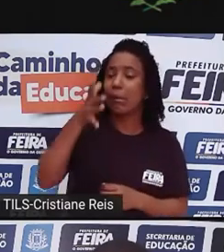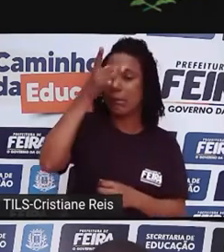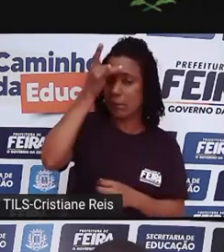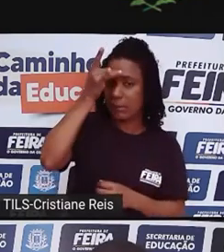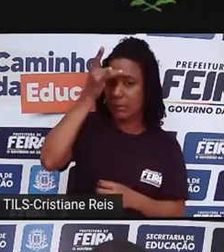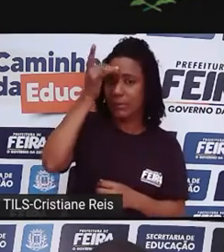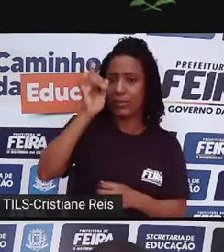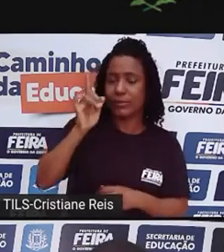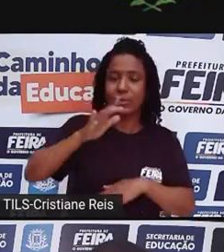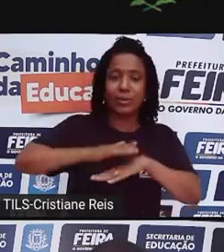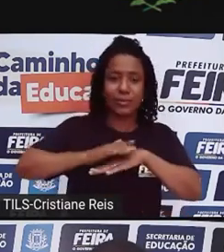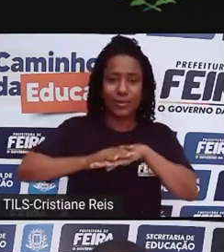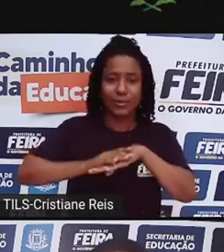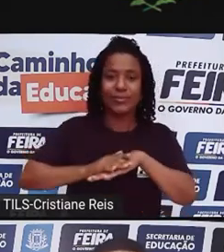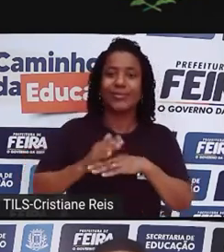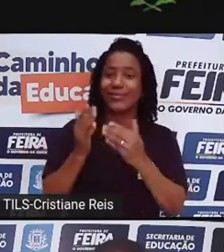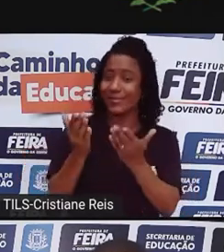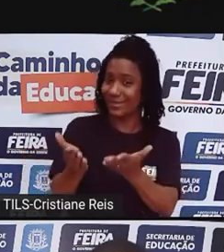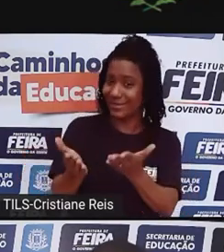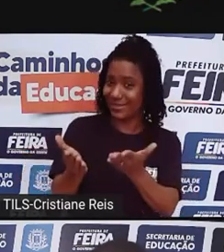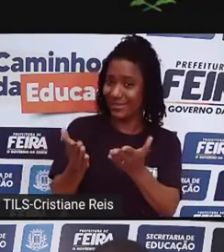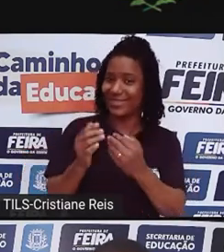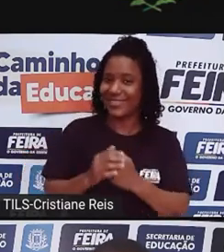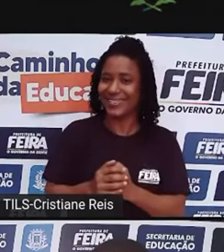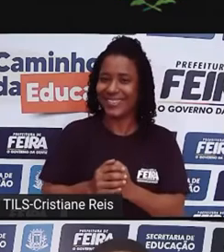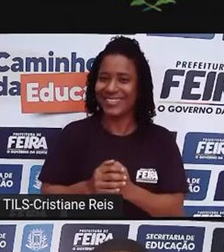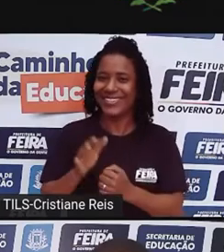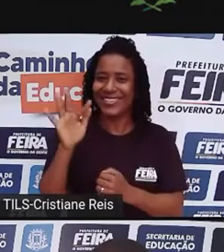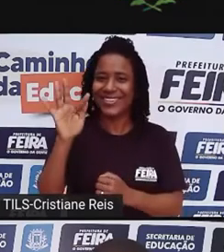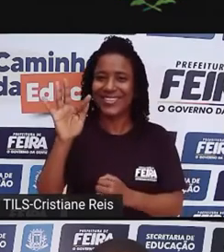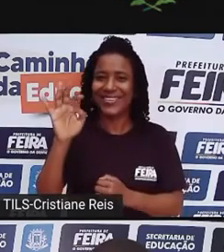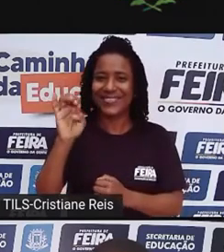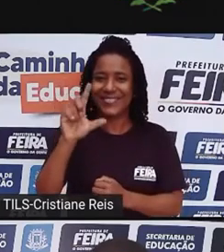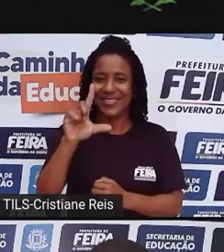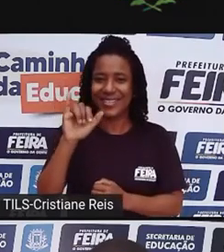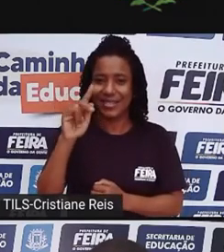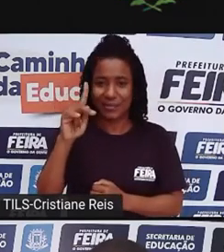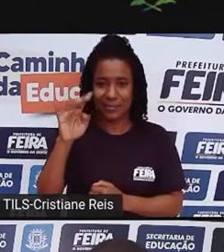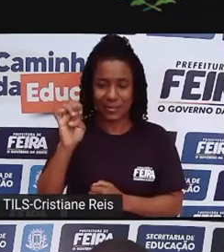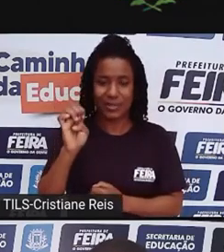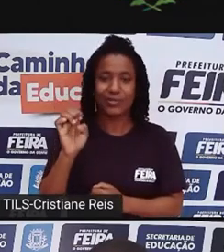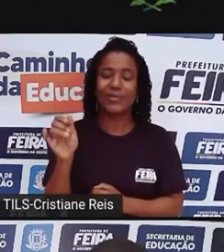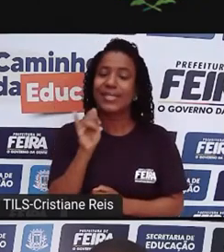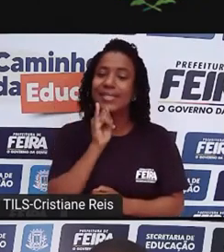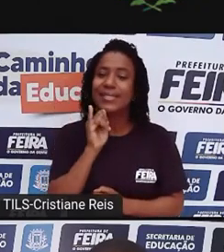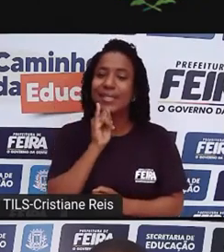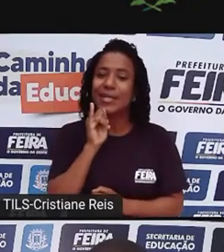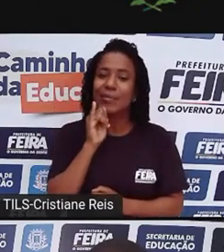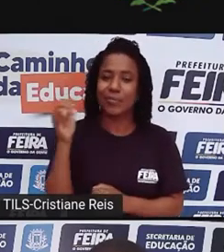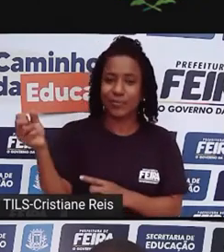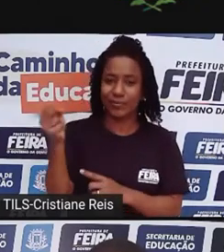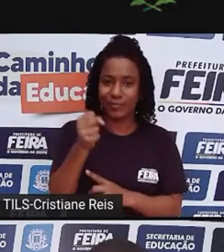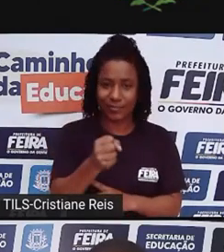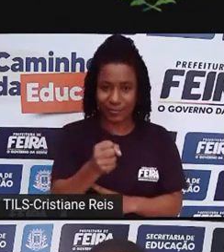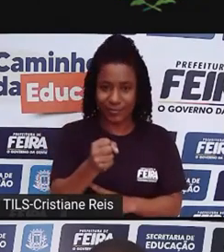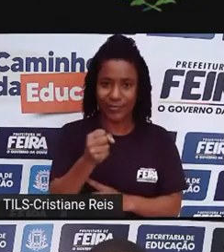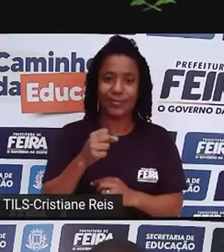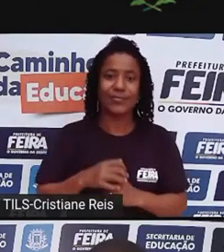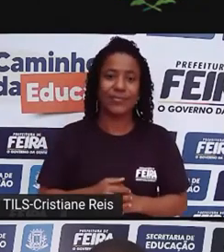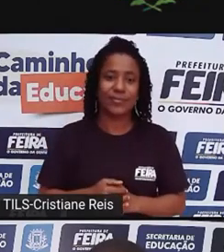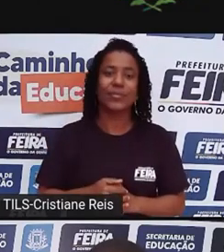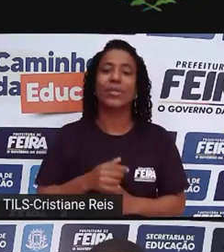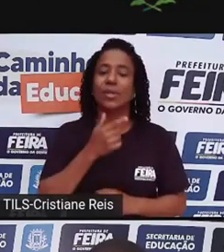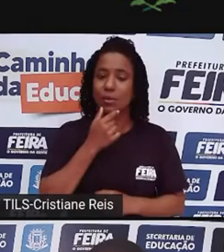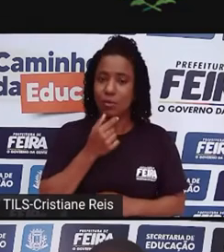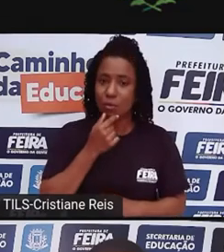Vou pegar você de novo como exemplo, eu gosto de pegar as pessoas que estão conversando comigo para que elas entendam como é que isso funciona. você acabou de dizer eu